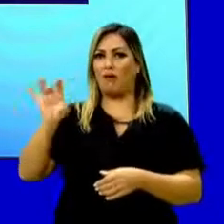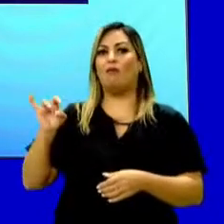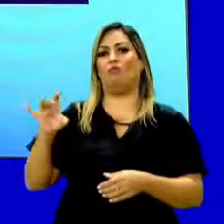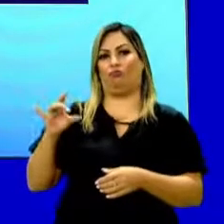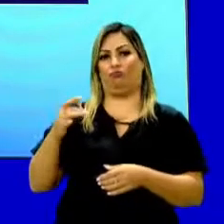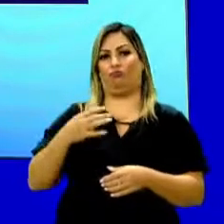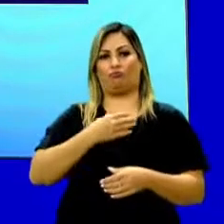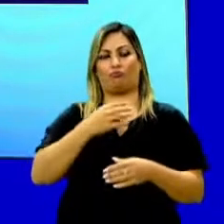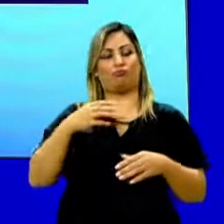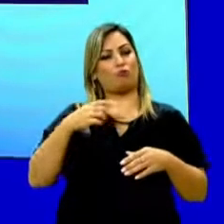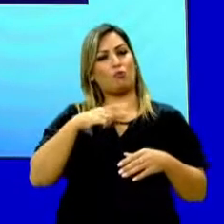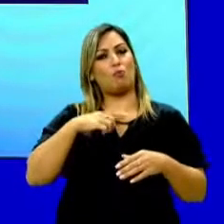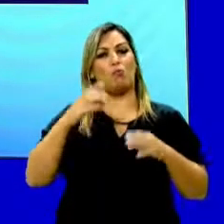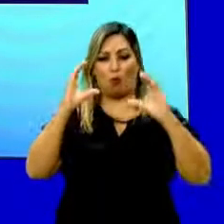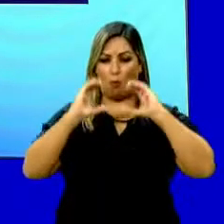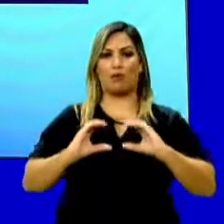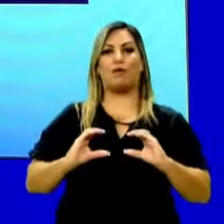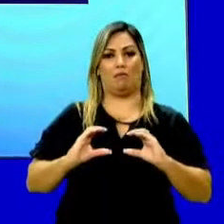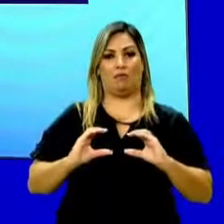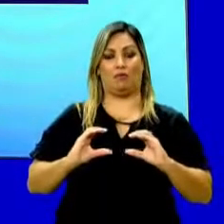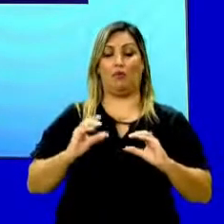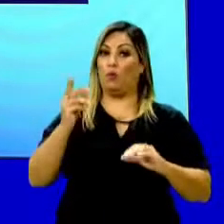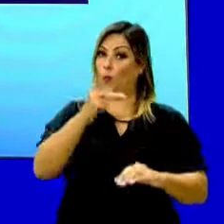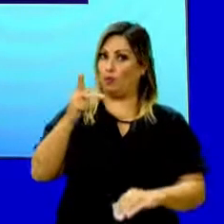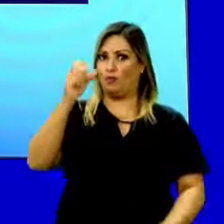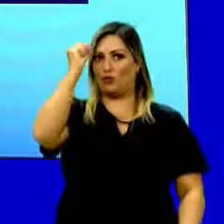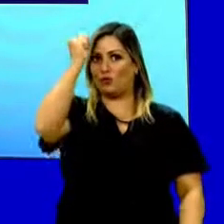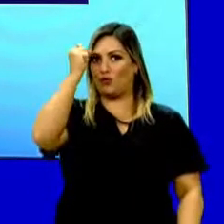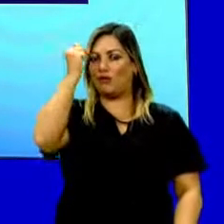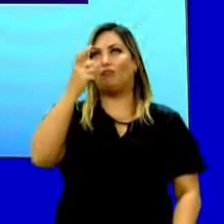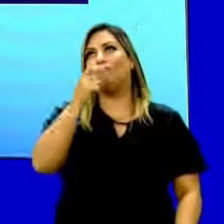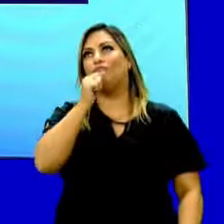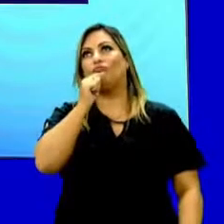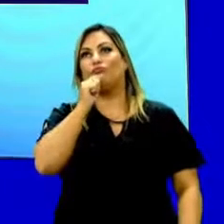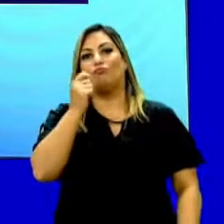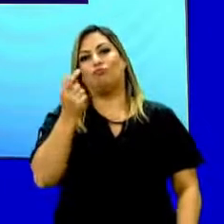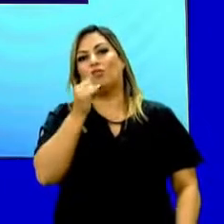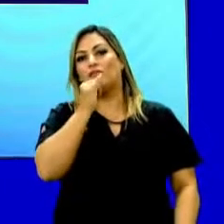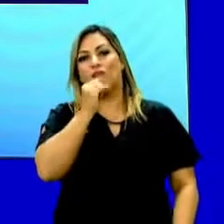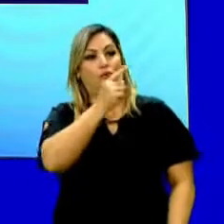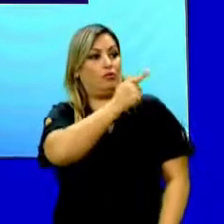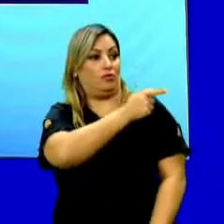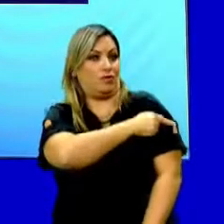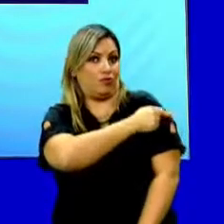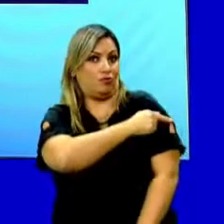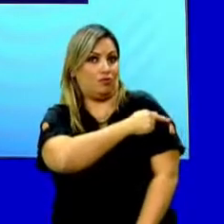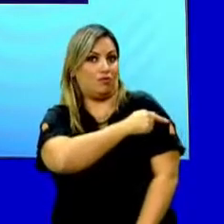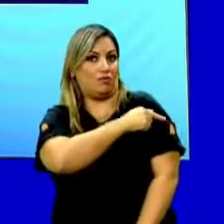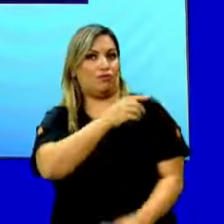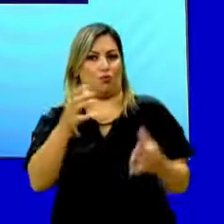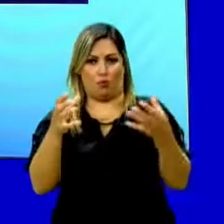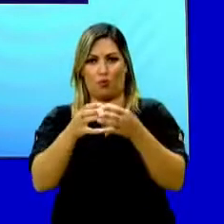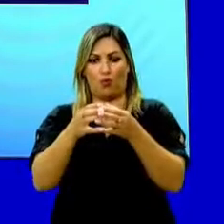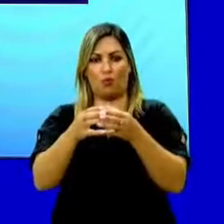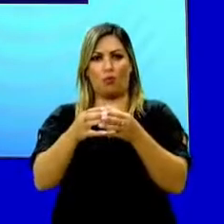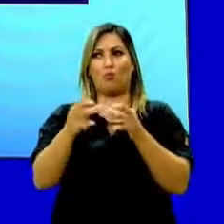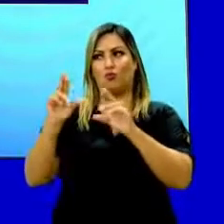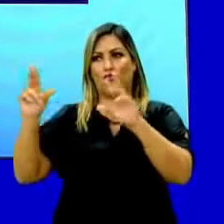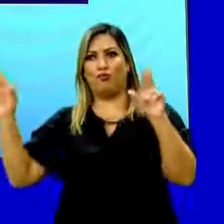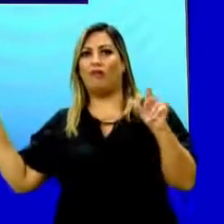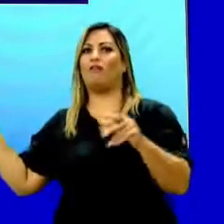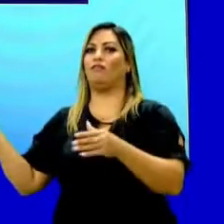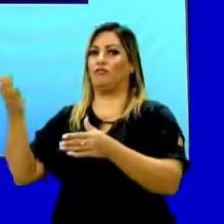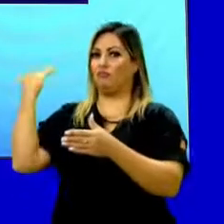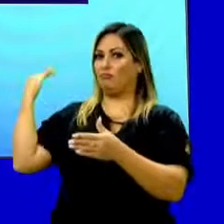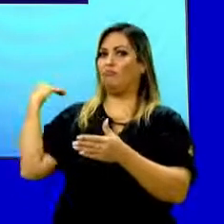O professor de Sociologia não espera que a turma do sétimo ano seja diferente das turmas anteriores.